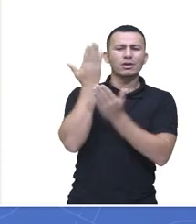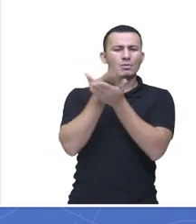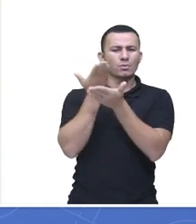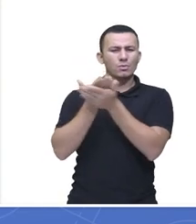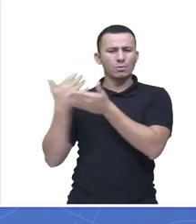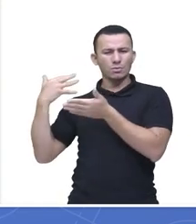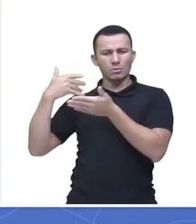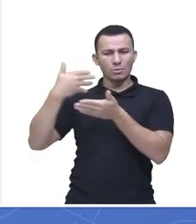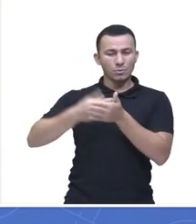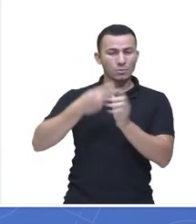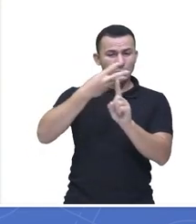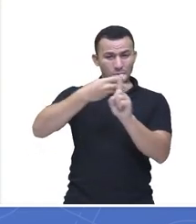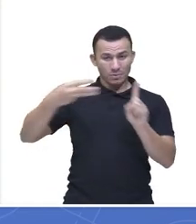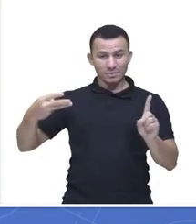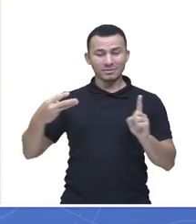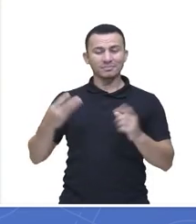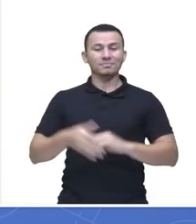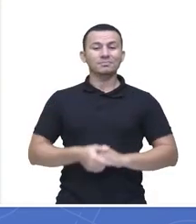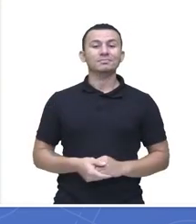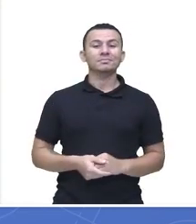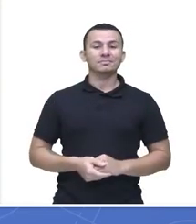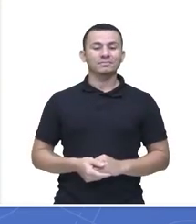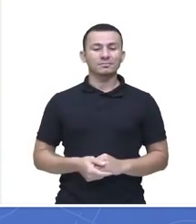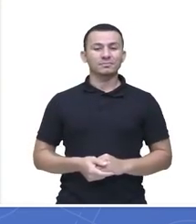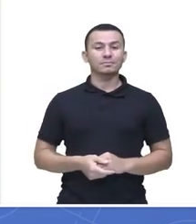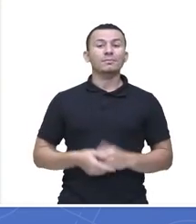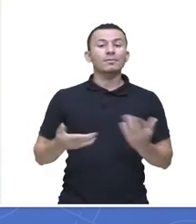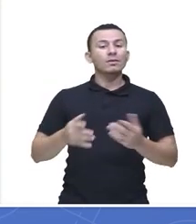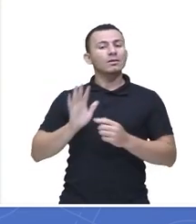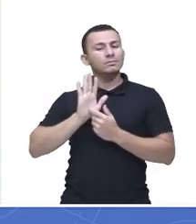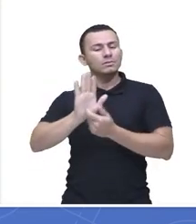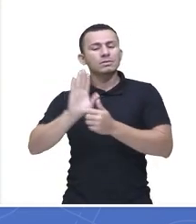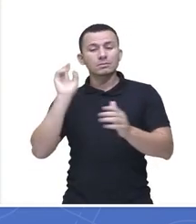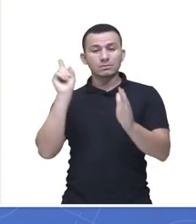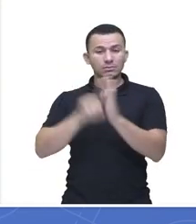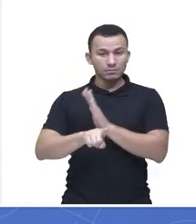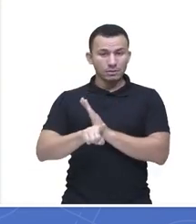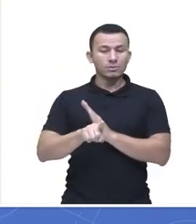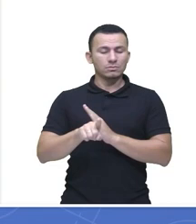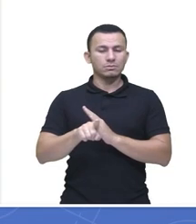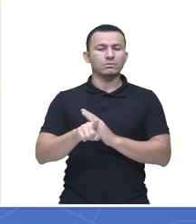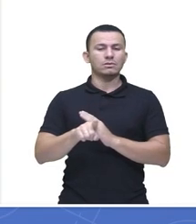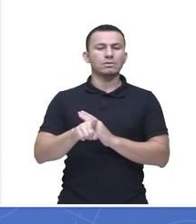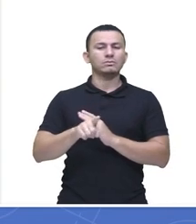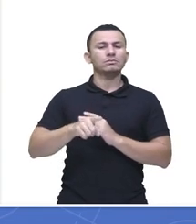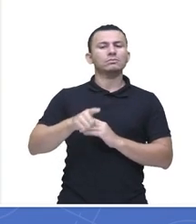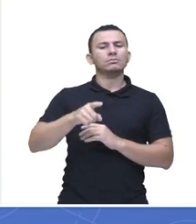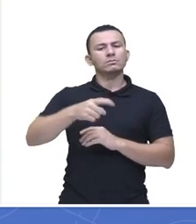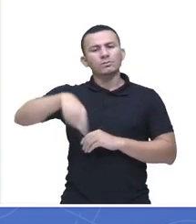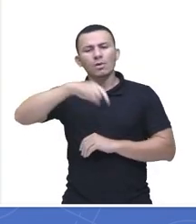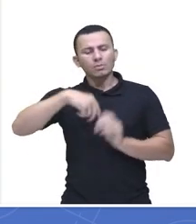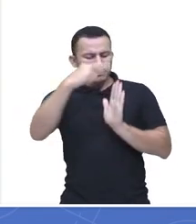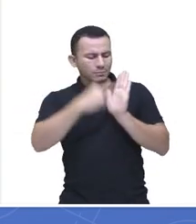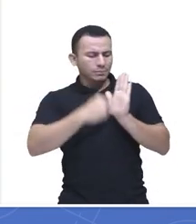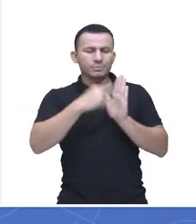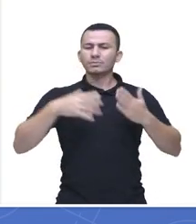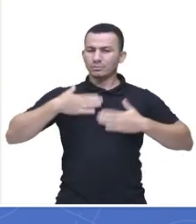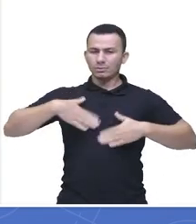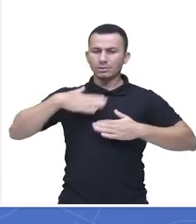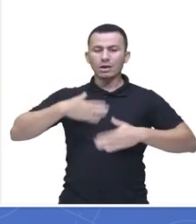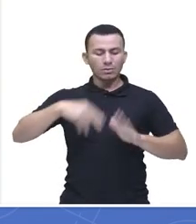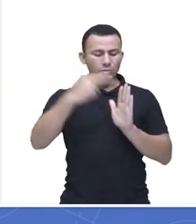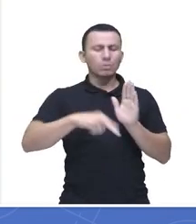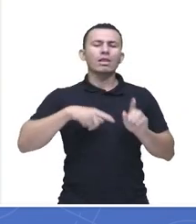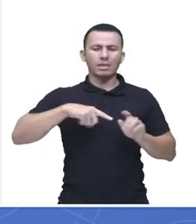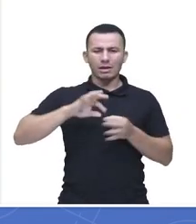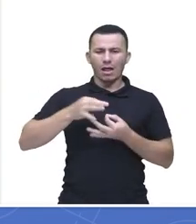últimas três semanas, não é verdade? Vou chamar aí a nossa questão para que nós possamos já ler com bastante atenção, porque ela é um pouquinho